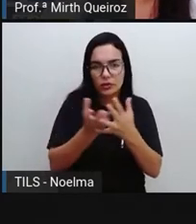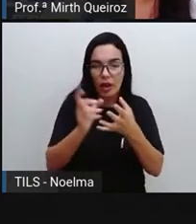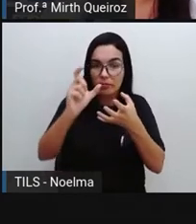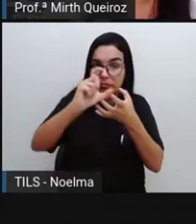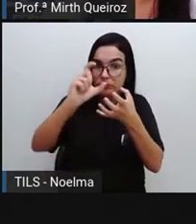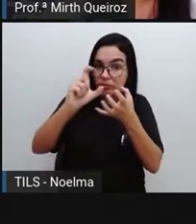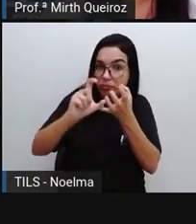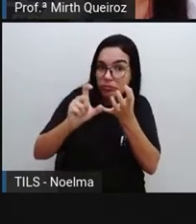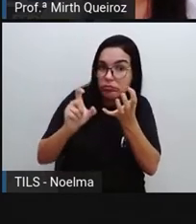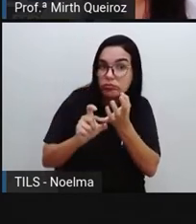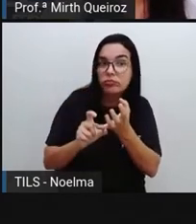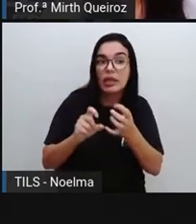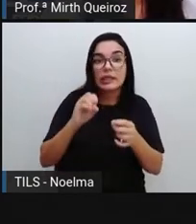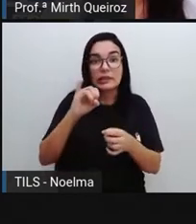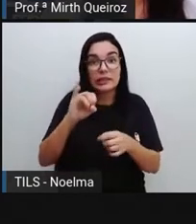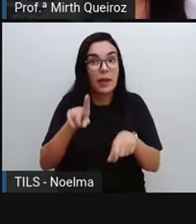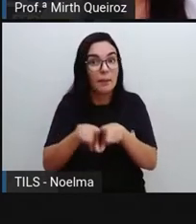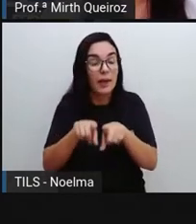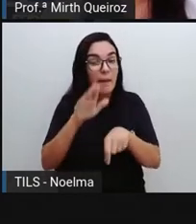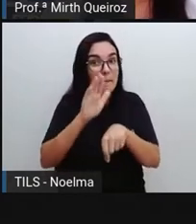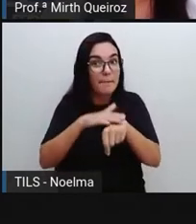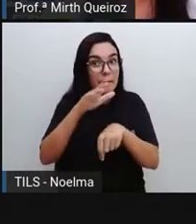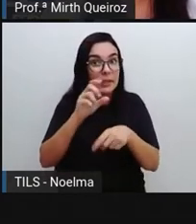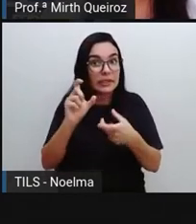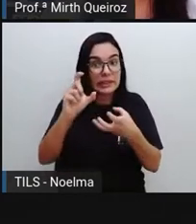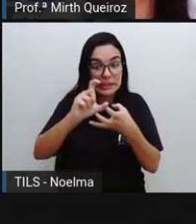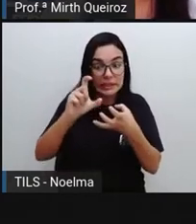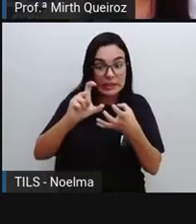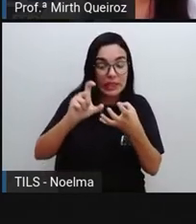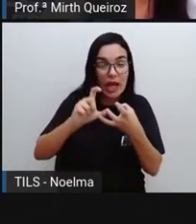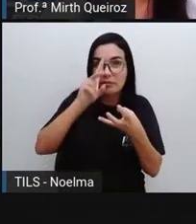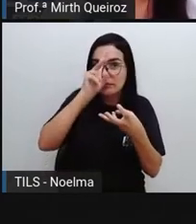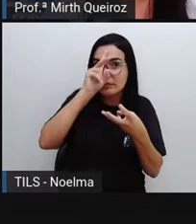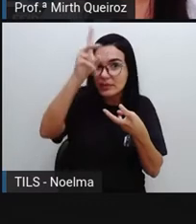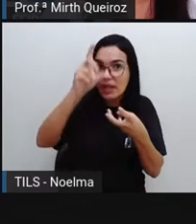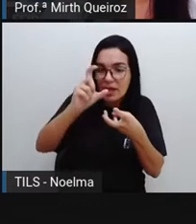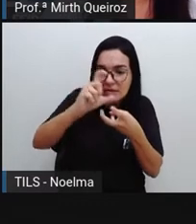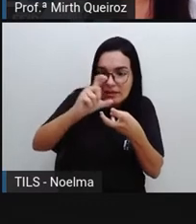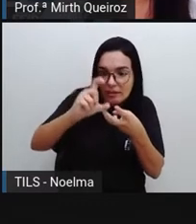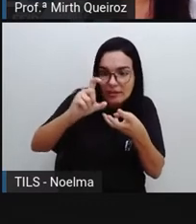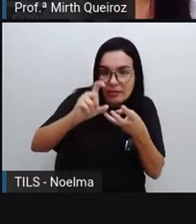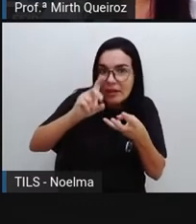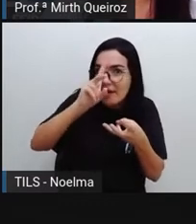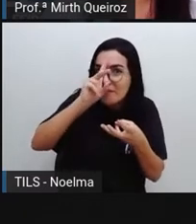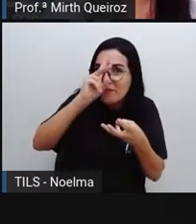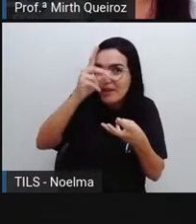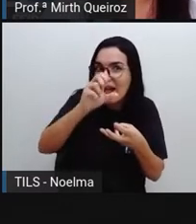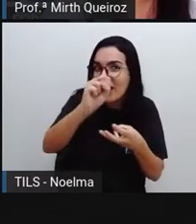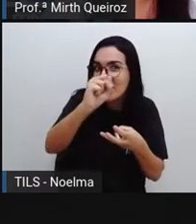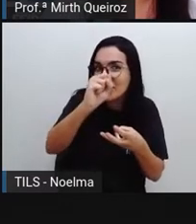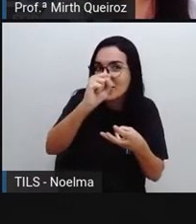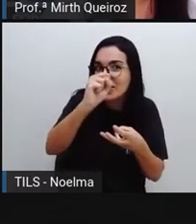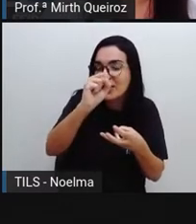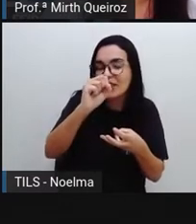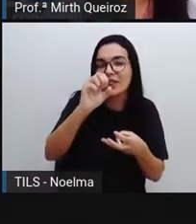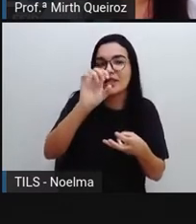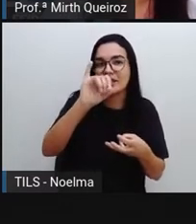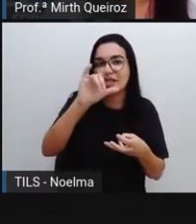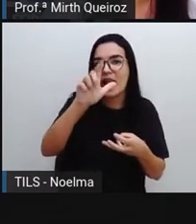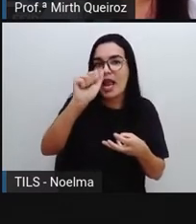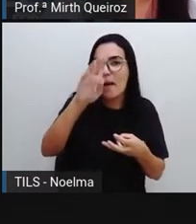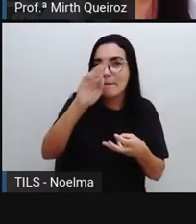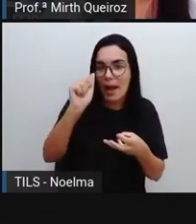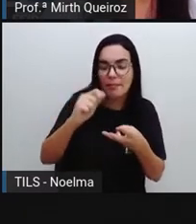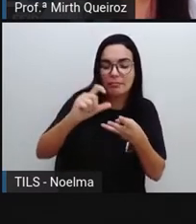alguns destacam qual é a sílaba tônica daquela palavra, o é a sílaba tônica, nós já estudamos em outras aulas, né? A sílaba mais forte da